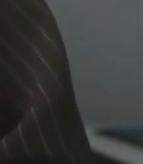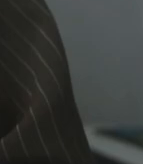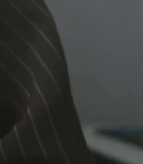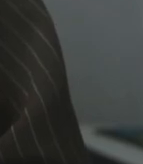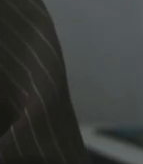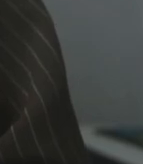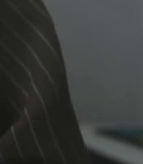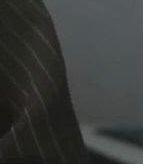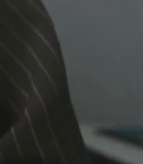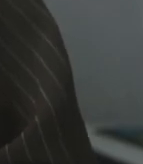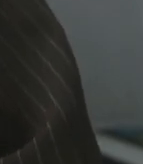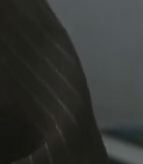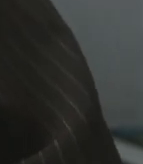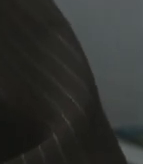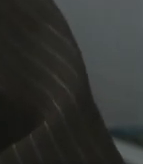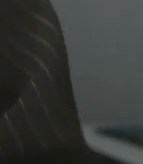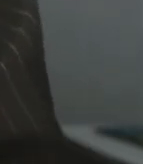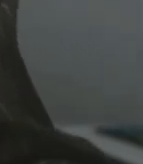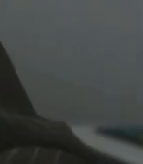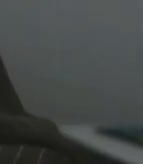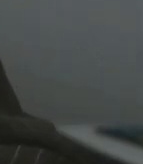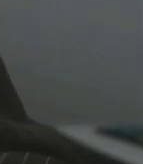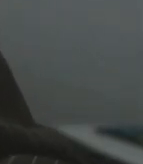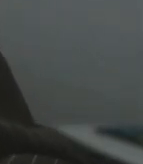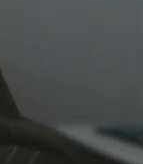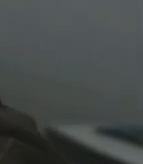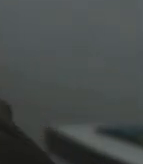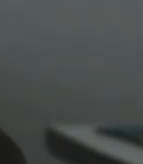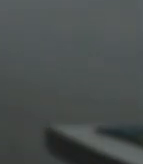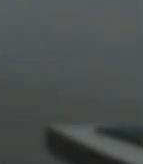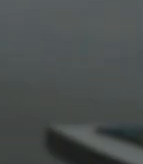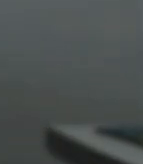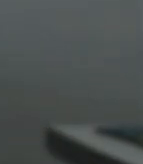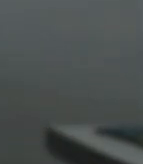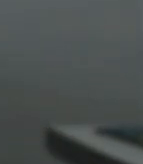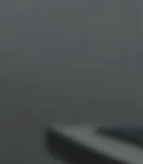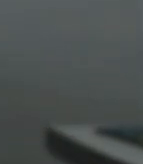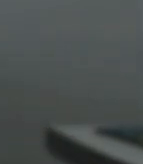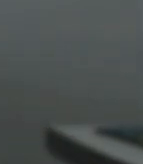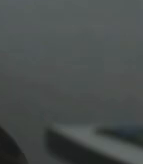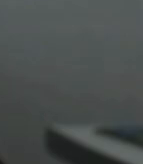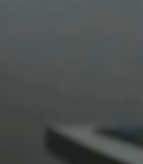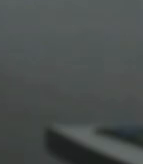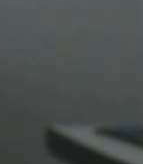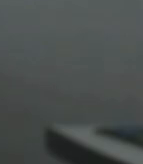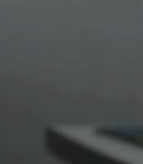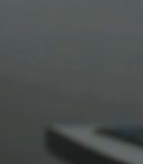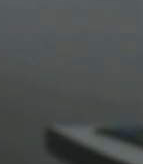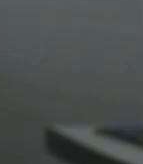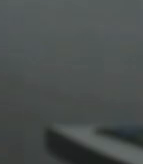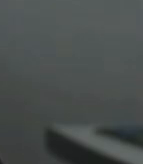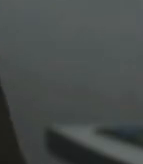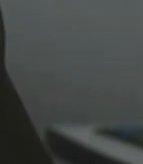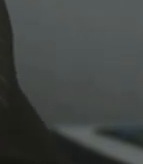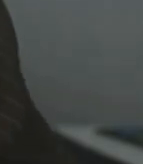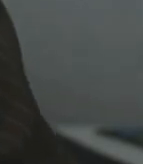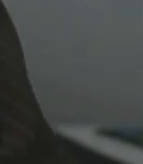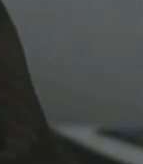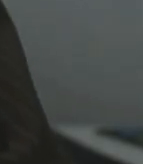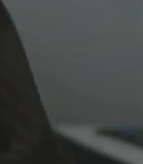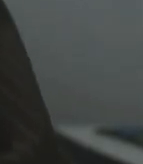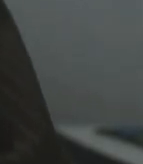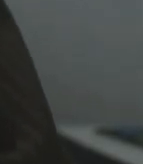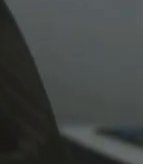Durante os dois anos de pandemia, consegui escrever um livro da maior magnitude,